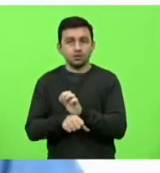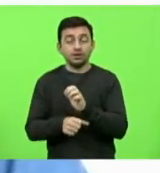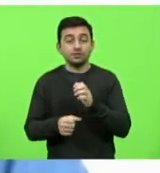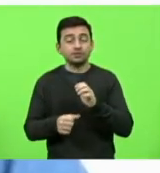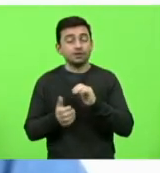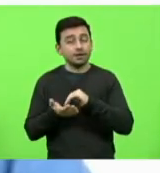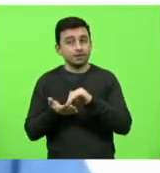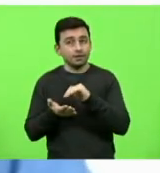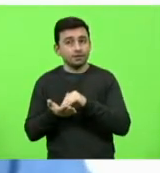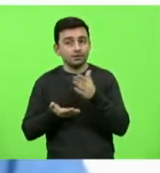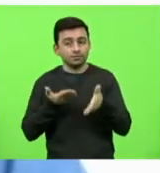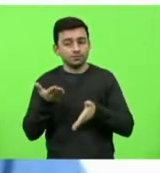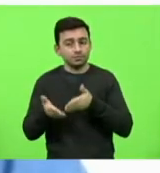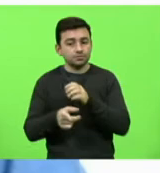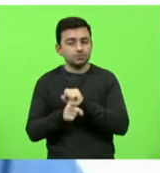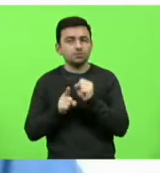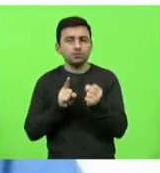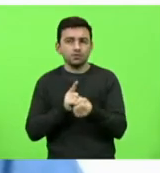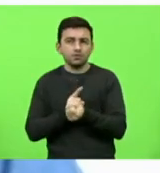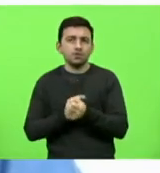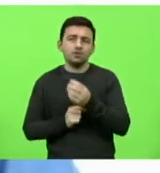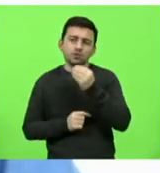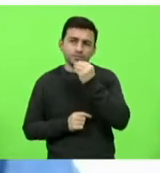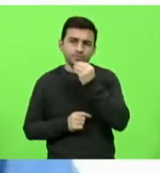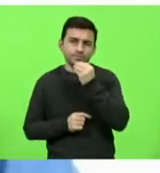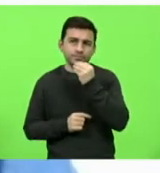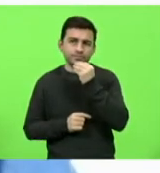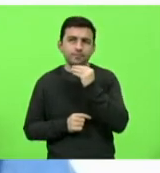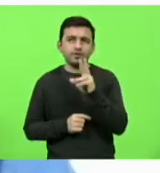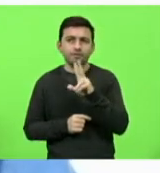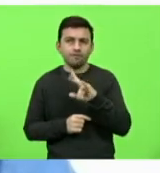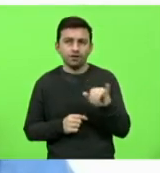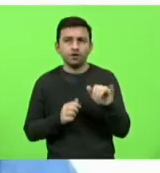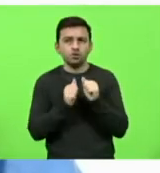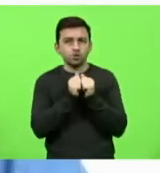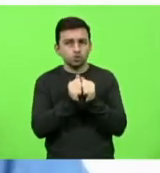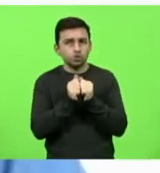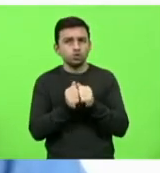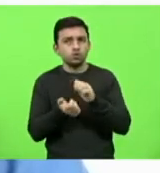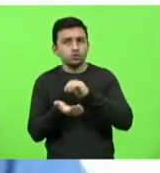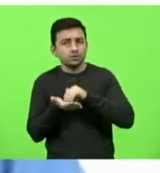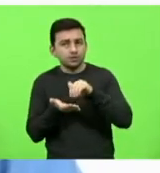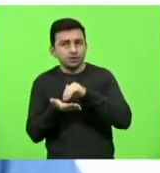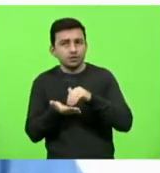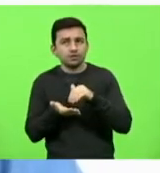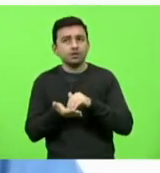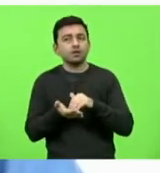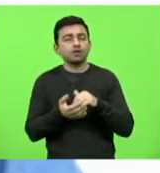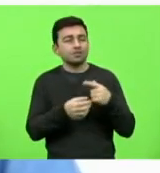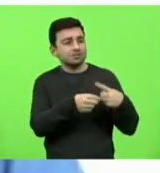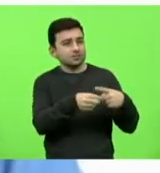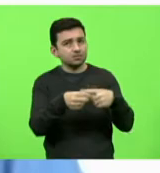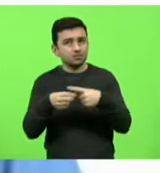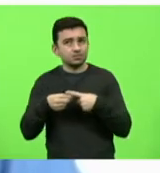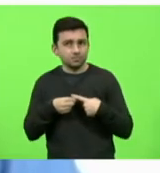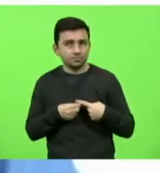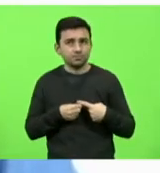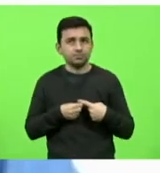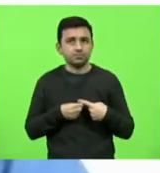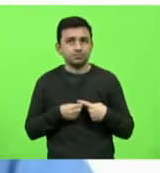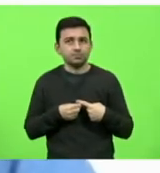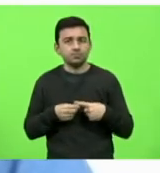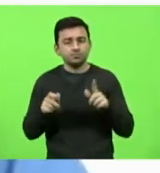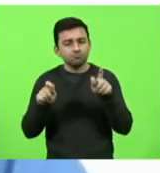Social, que é lógico, vai trabalhar junto com as secretarias dos municípios, fazendo esse